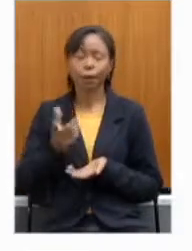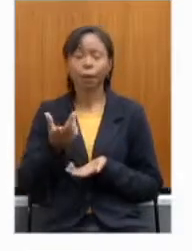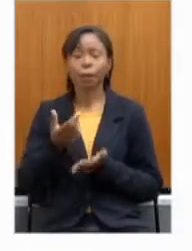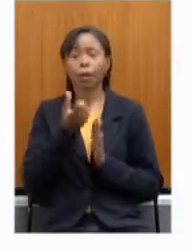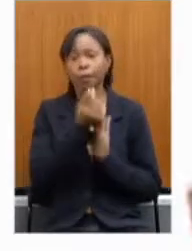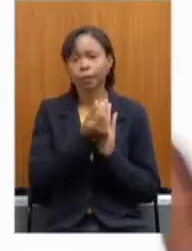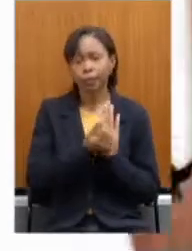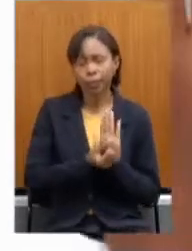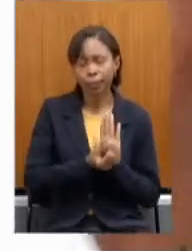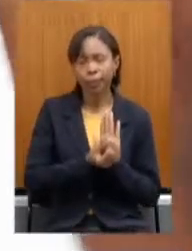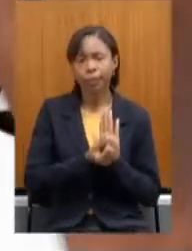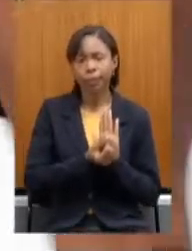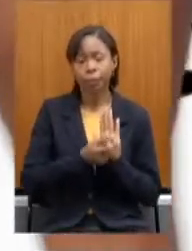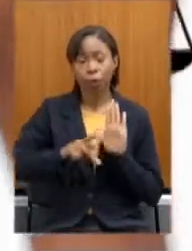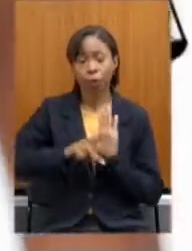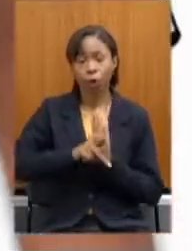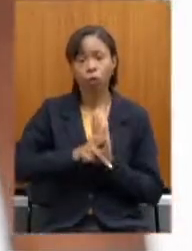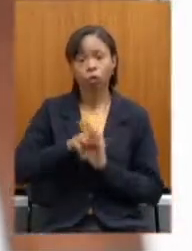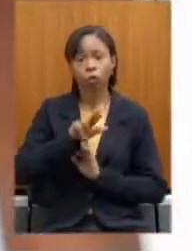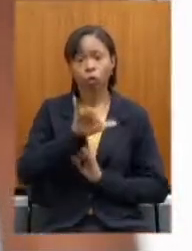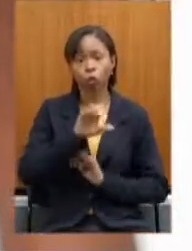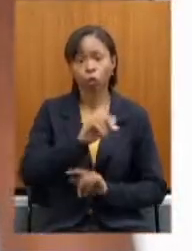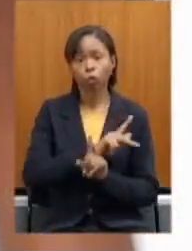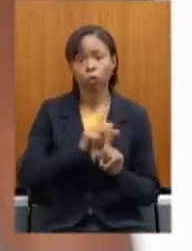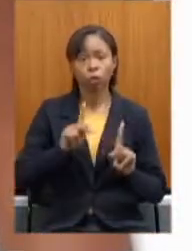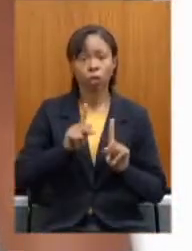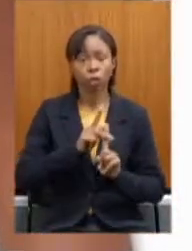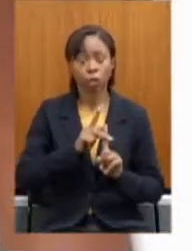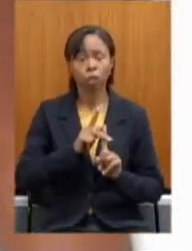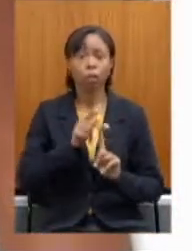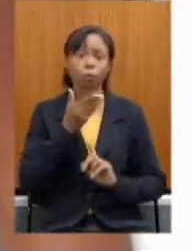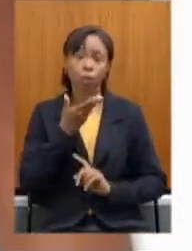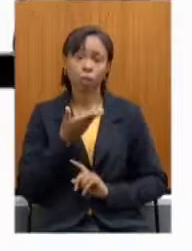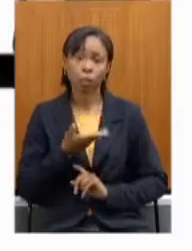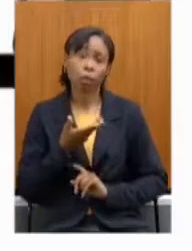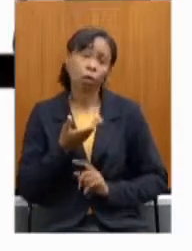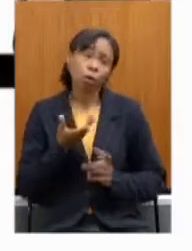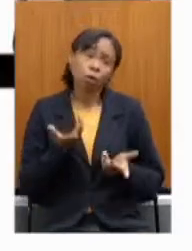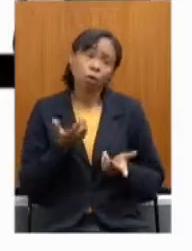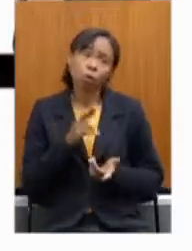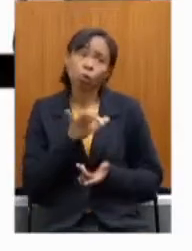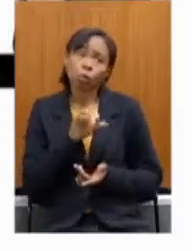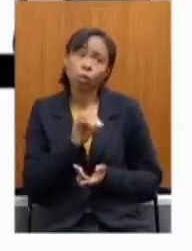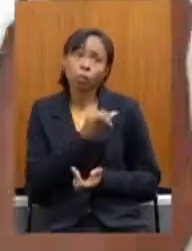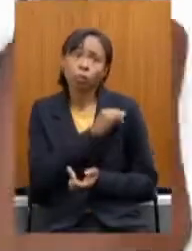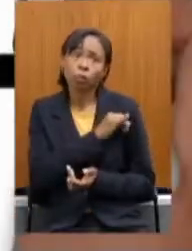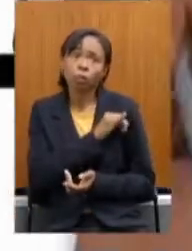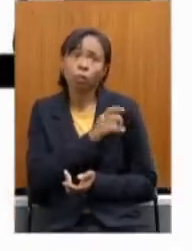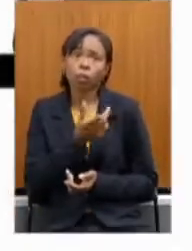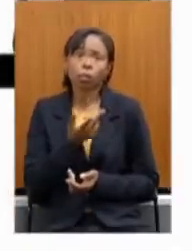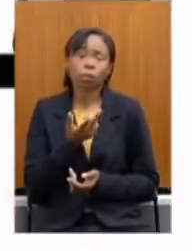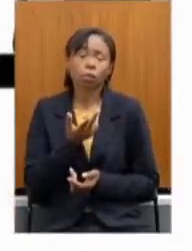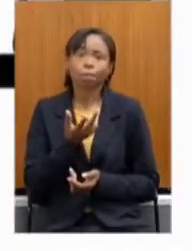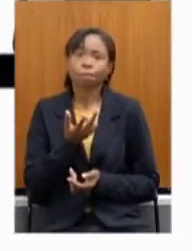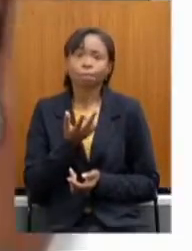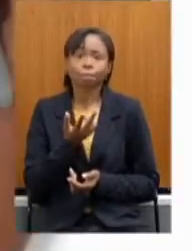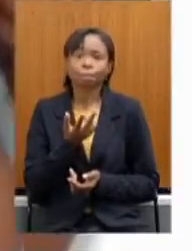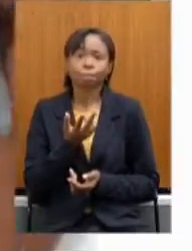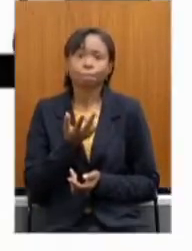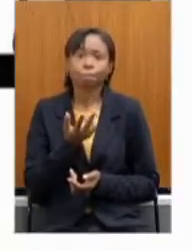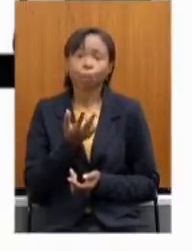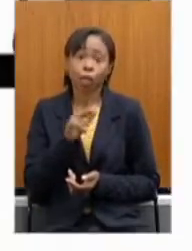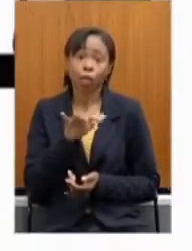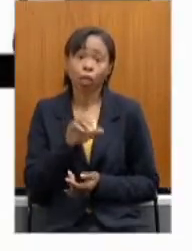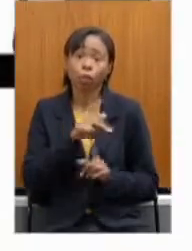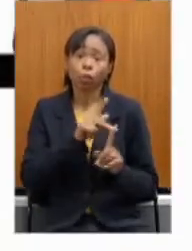Vinculadas Ao Rio Previdência Justamente Para que o Rio Previdência Não tivesse Um desequilíbrio Nas suas